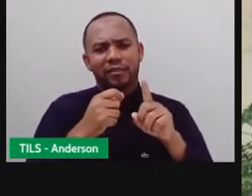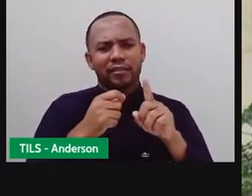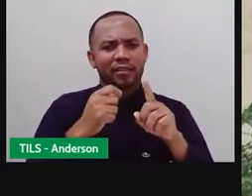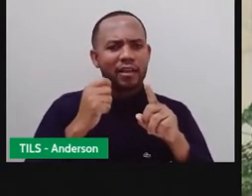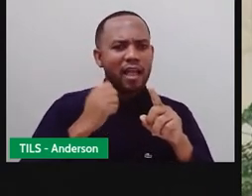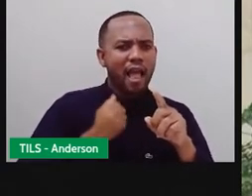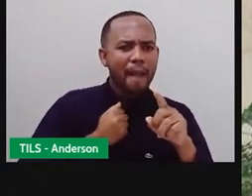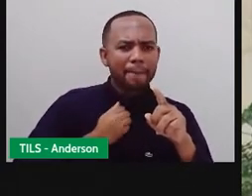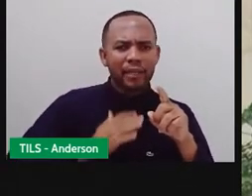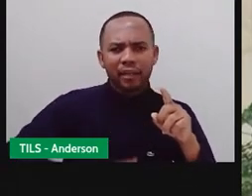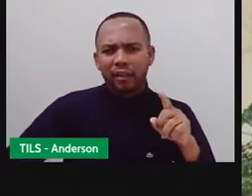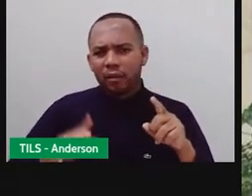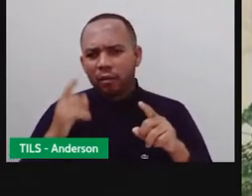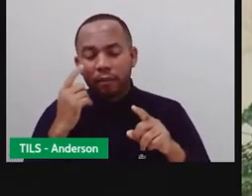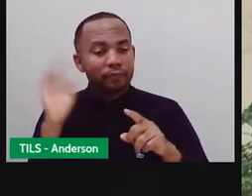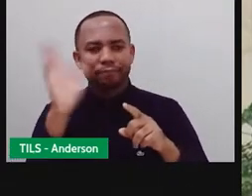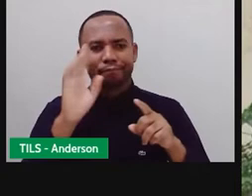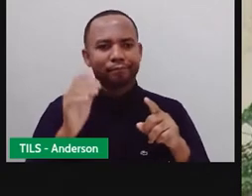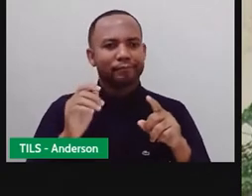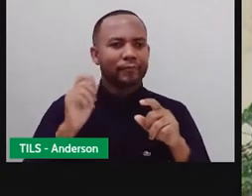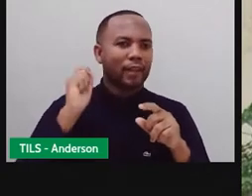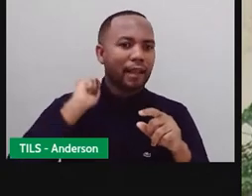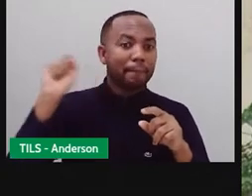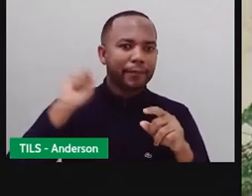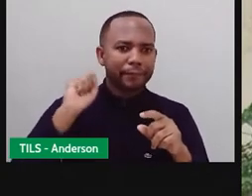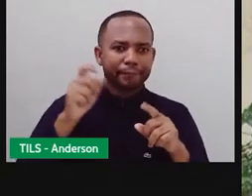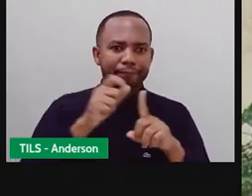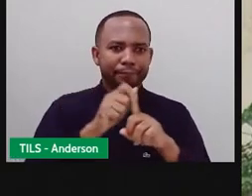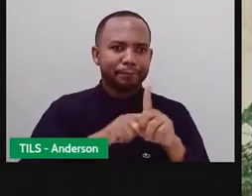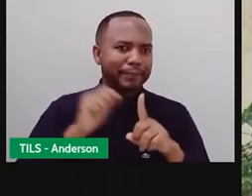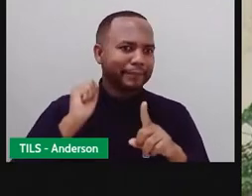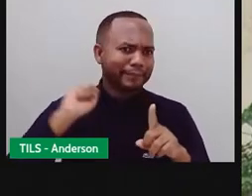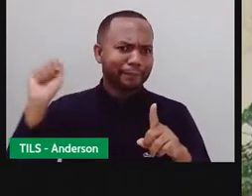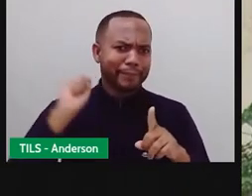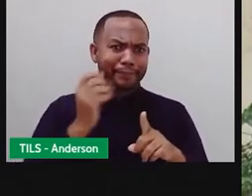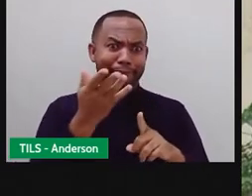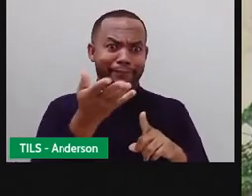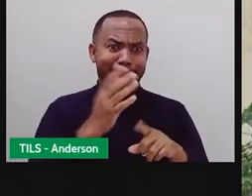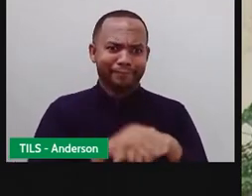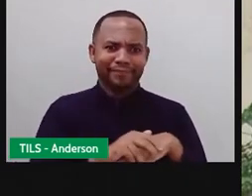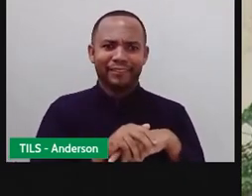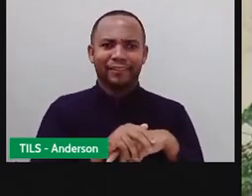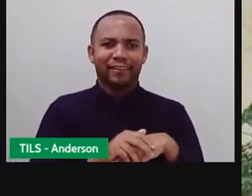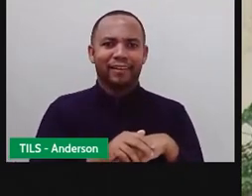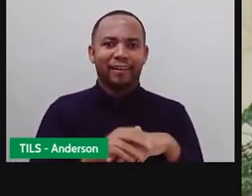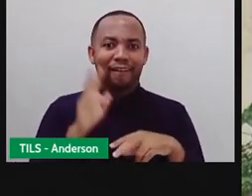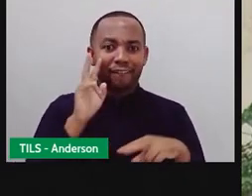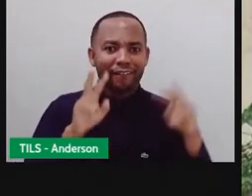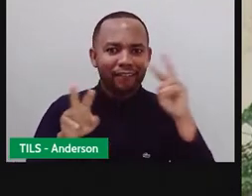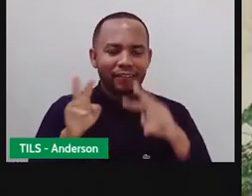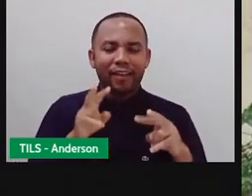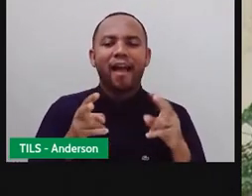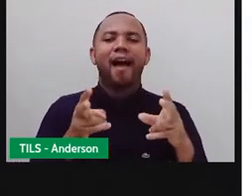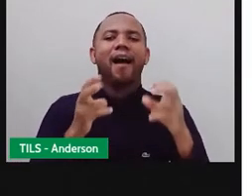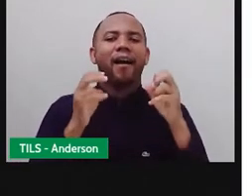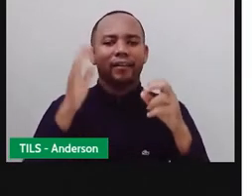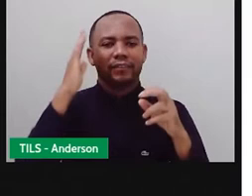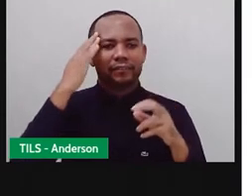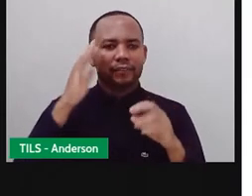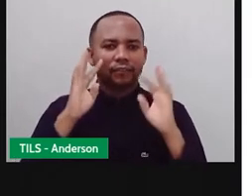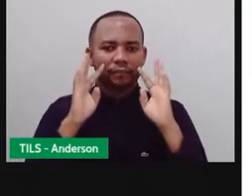Então, olha só quantas coisas, quantos meios de comunicação acabam meio que passando despercebidos aí por nós, não é isso?